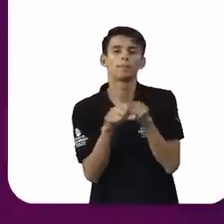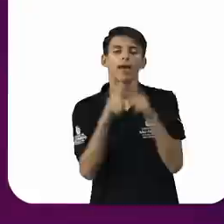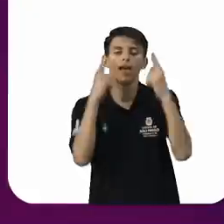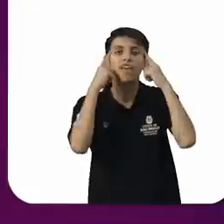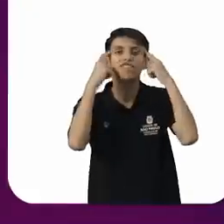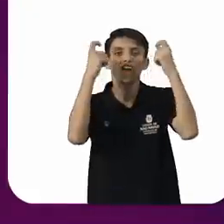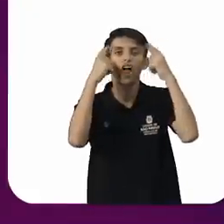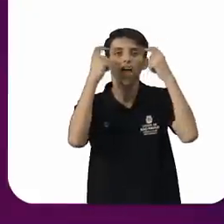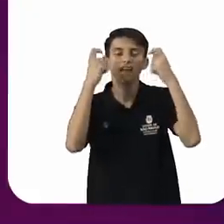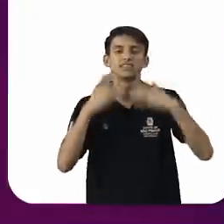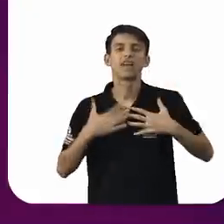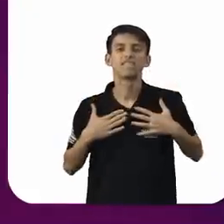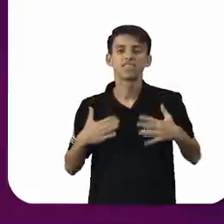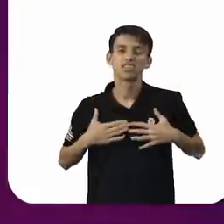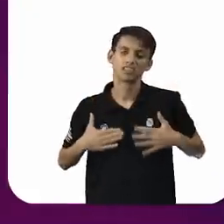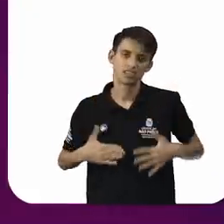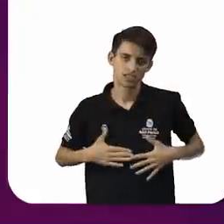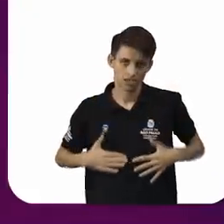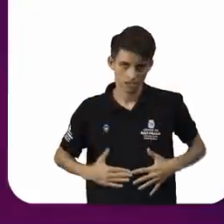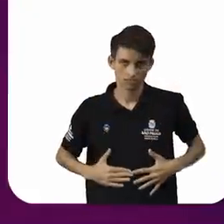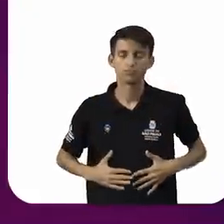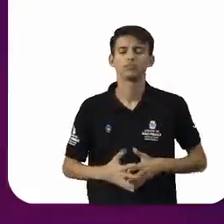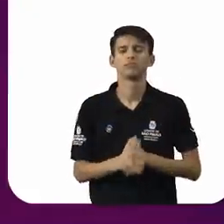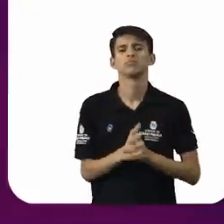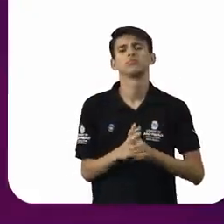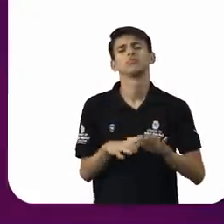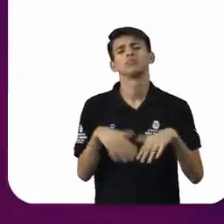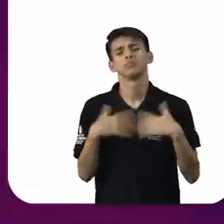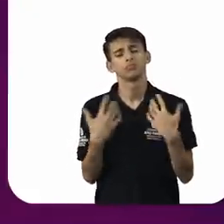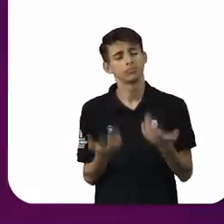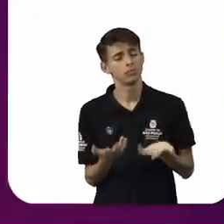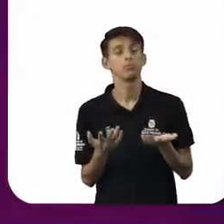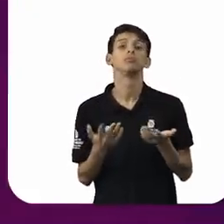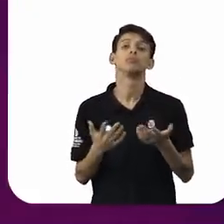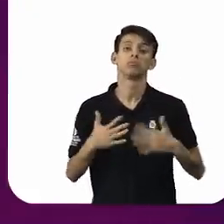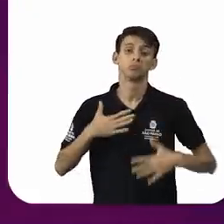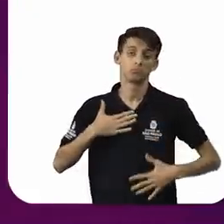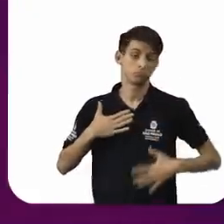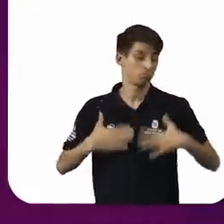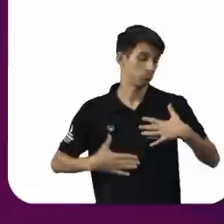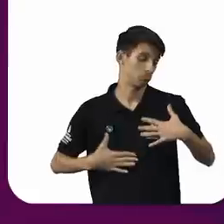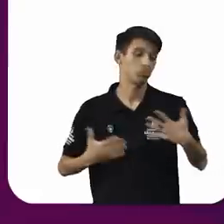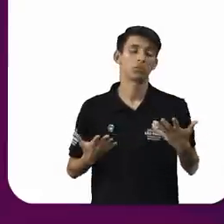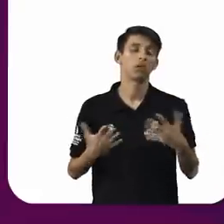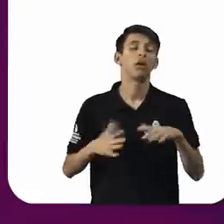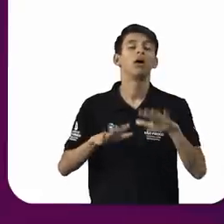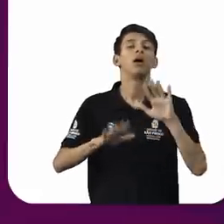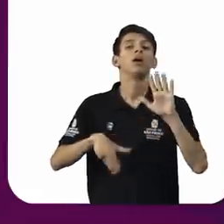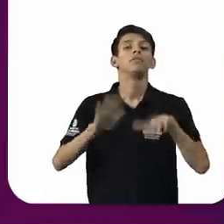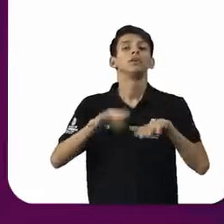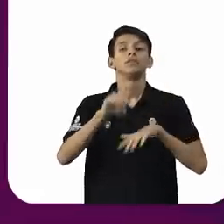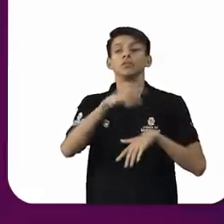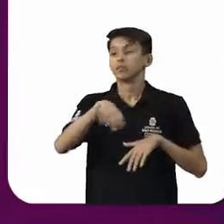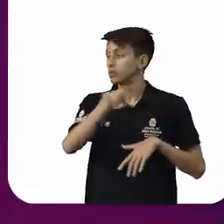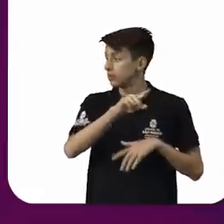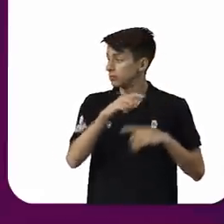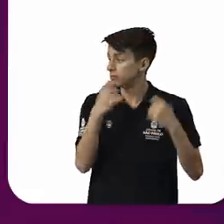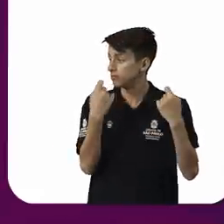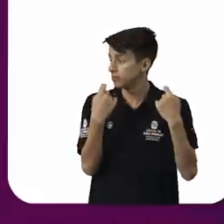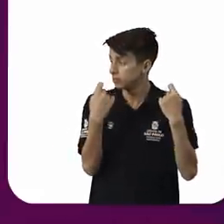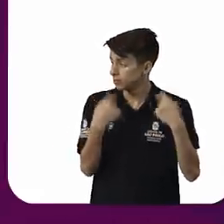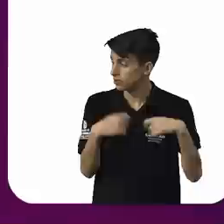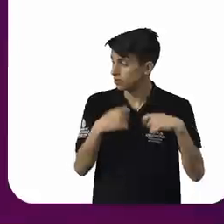física. Então, há casos em que você precisa movimentar a